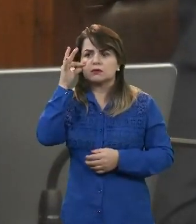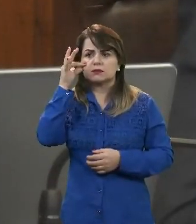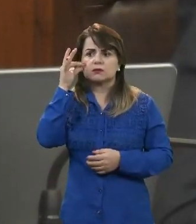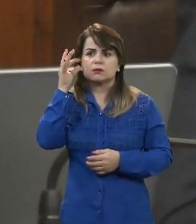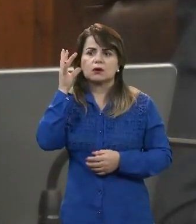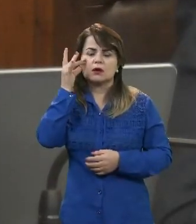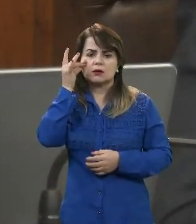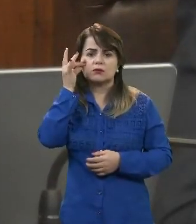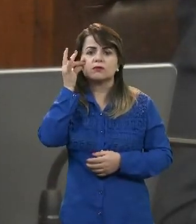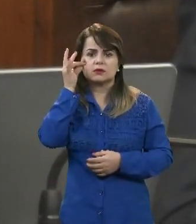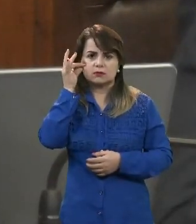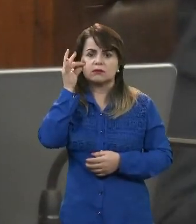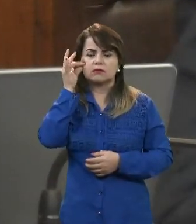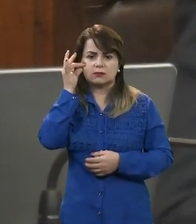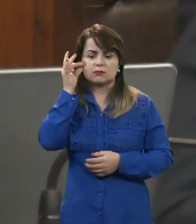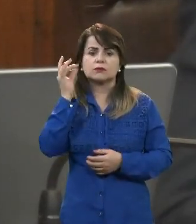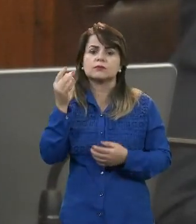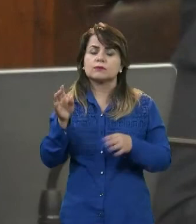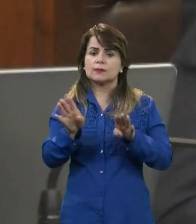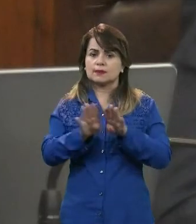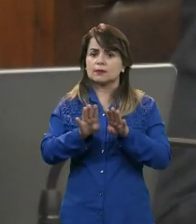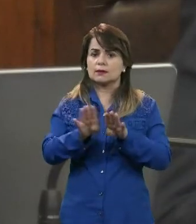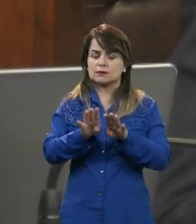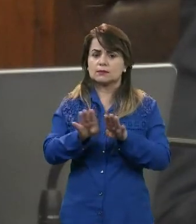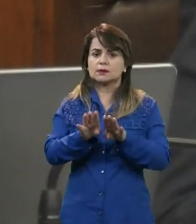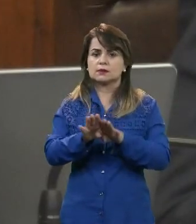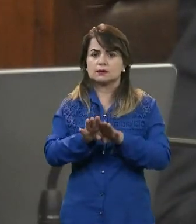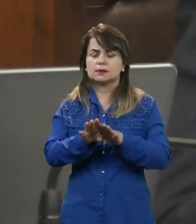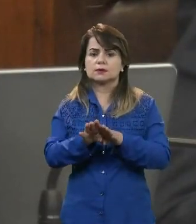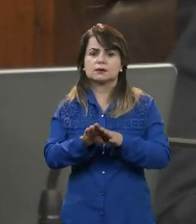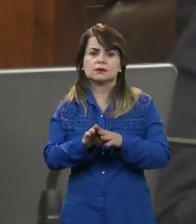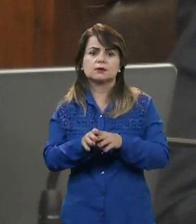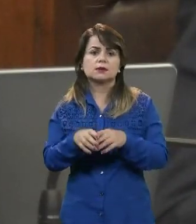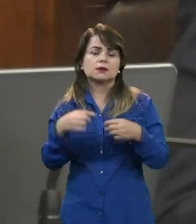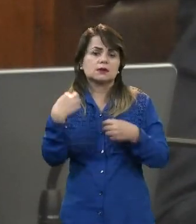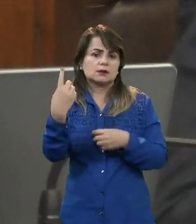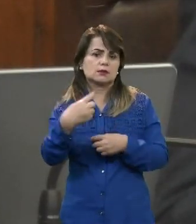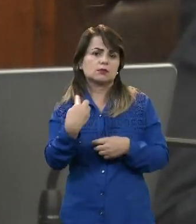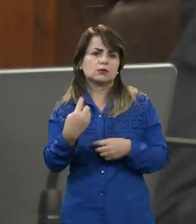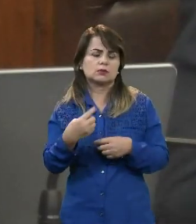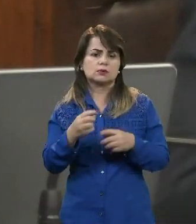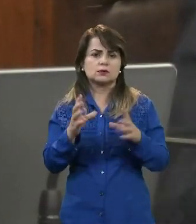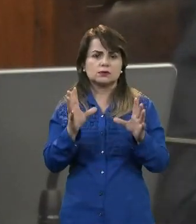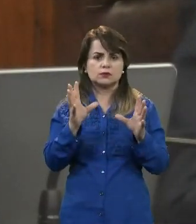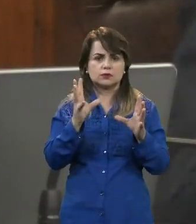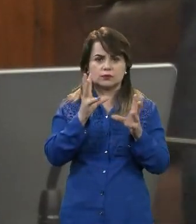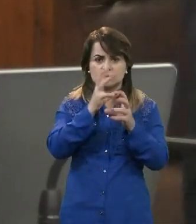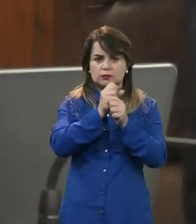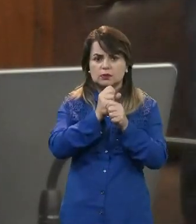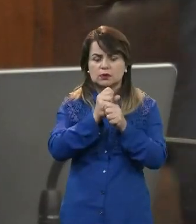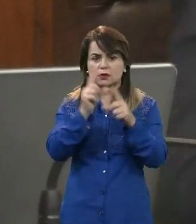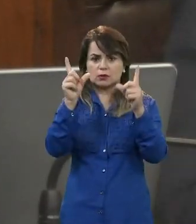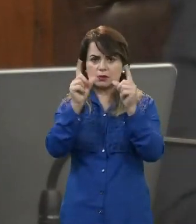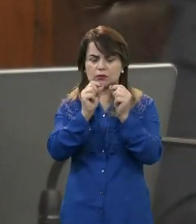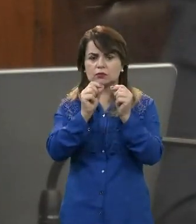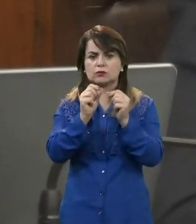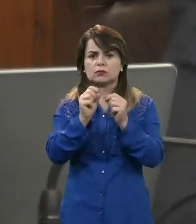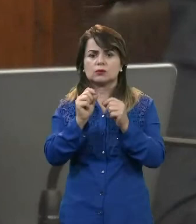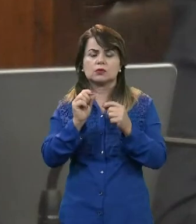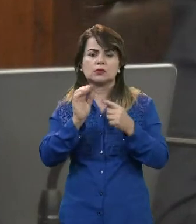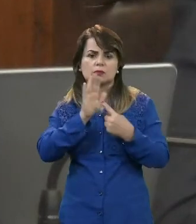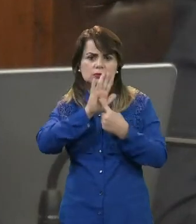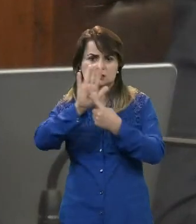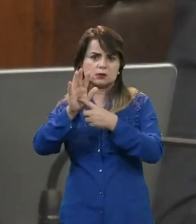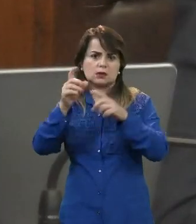um briefing dessa reunião, de forma muito pragmática, objetiva, transmitir